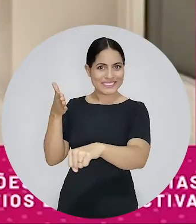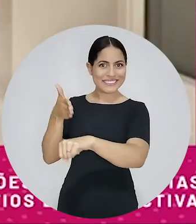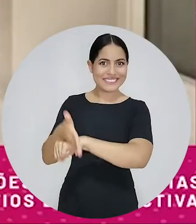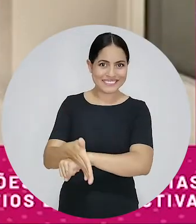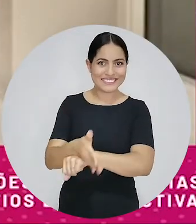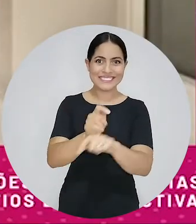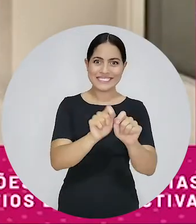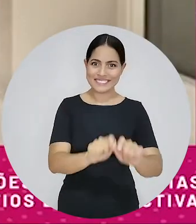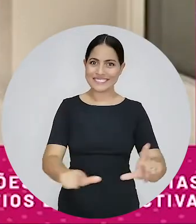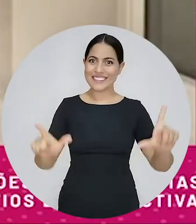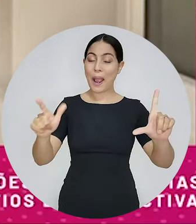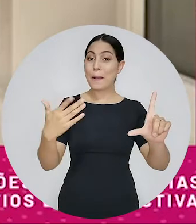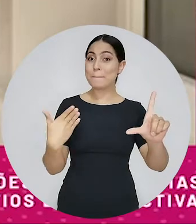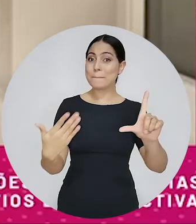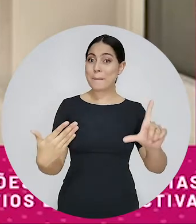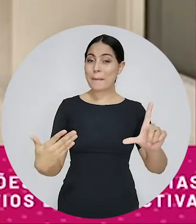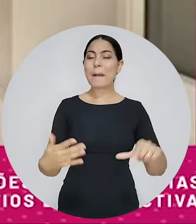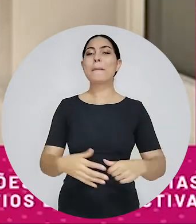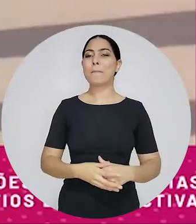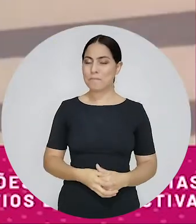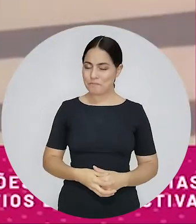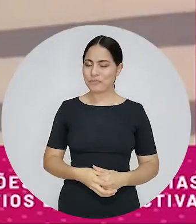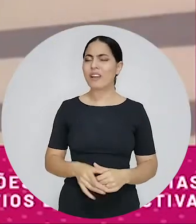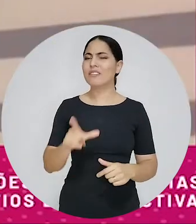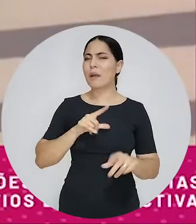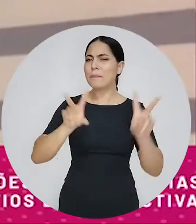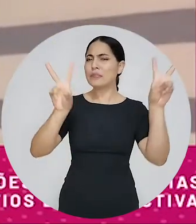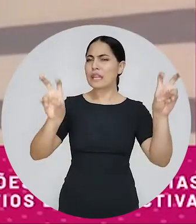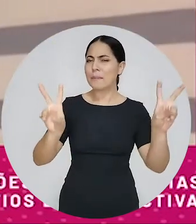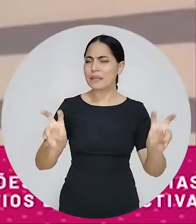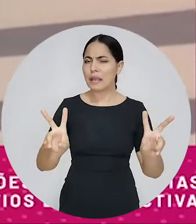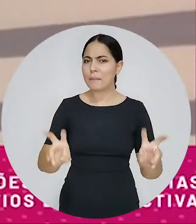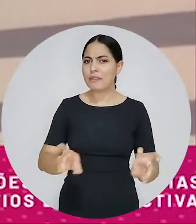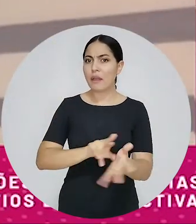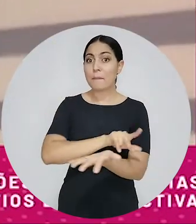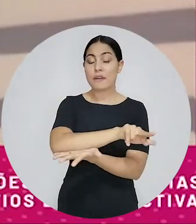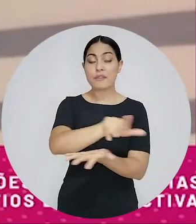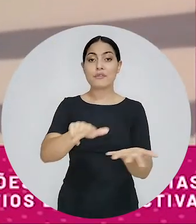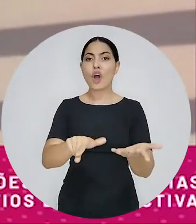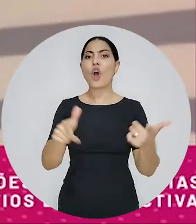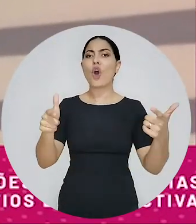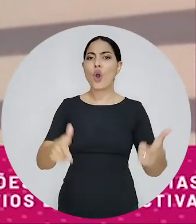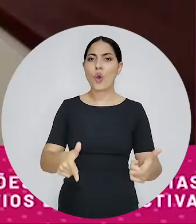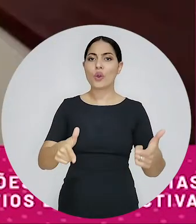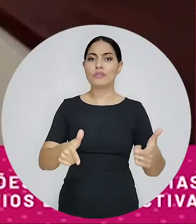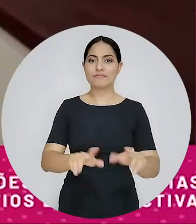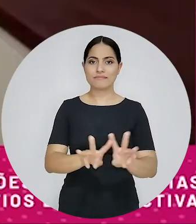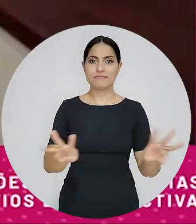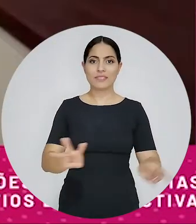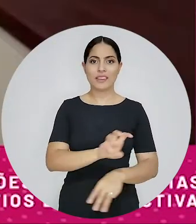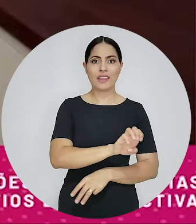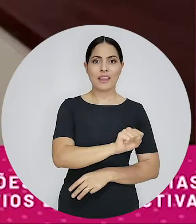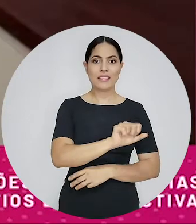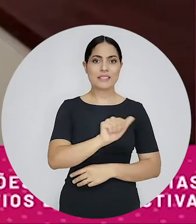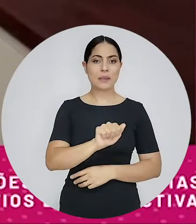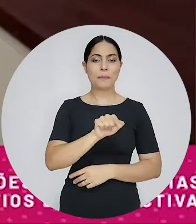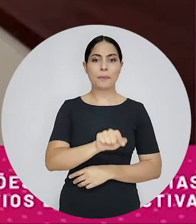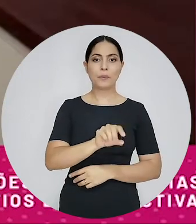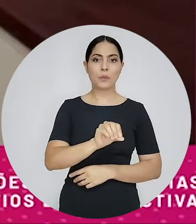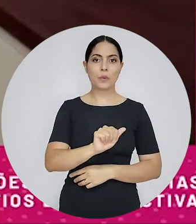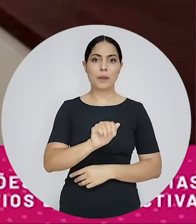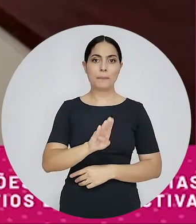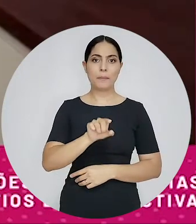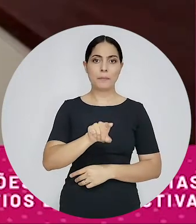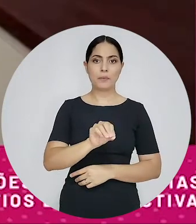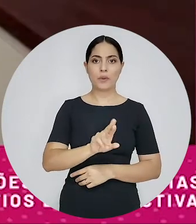transmissão deste bate-papo na íntegra, além da discussão de outros assuntos. Acesse esa.oab